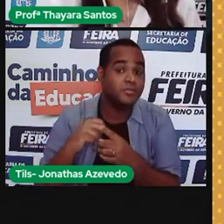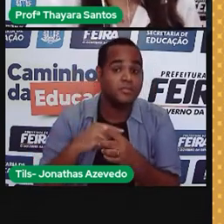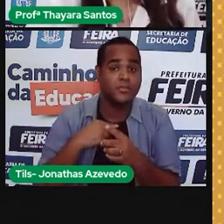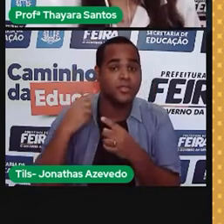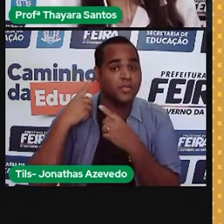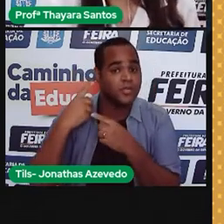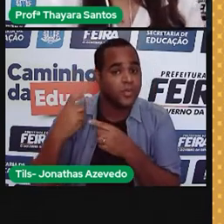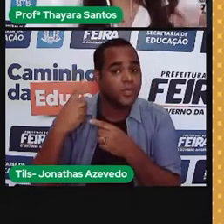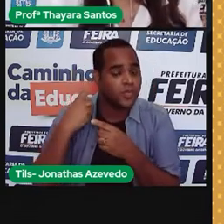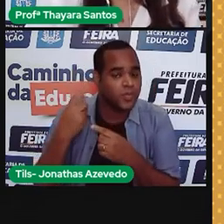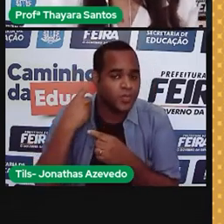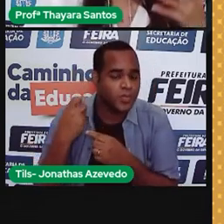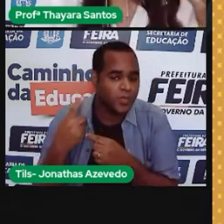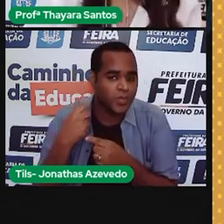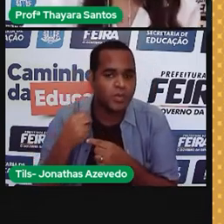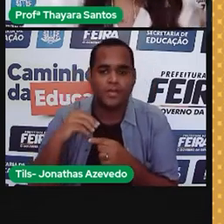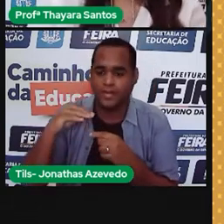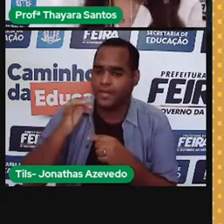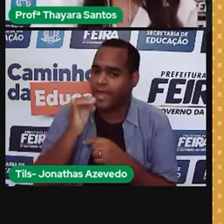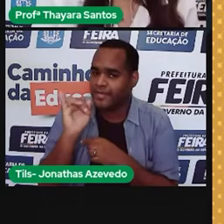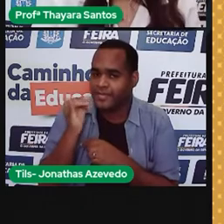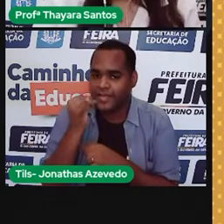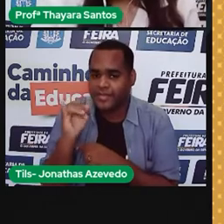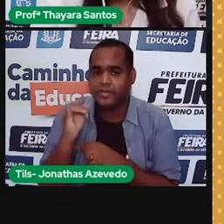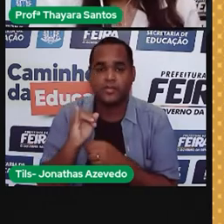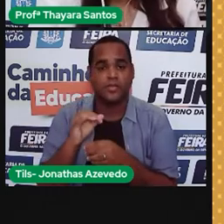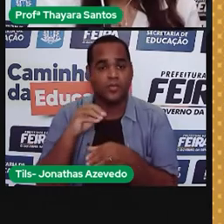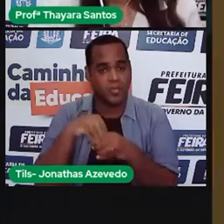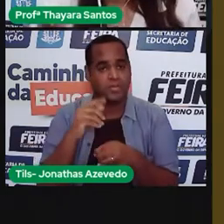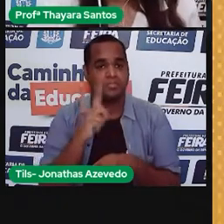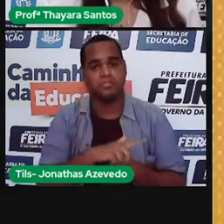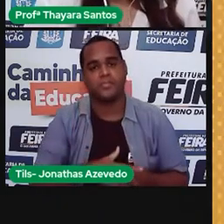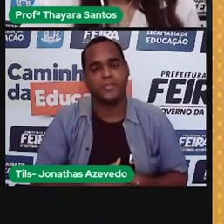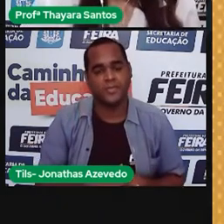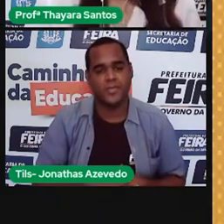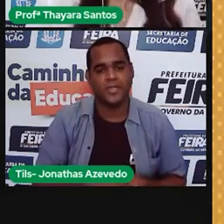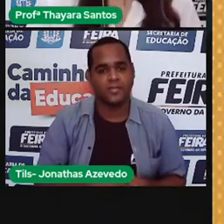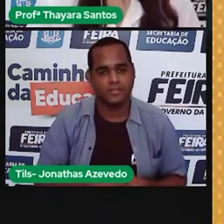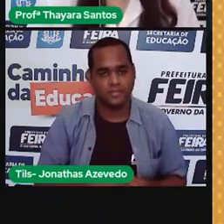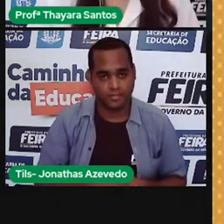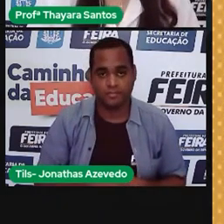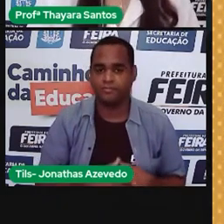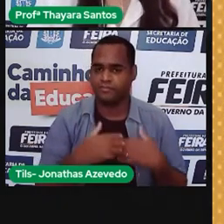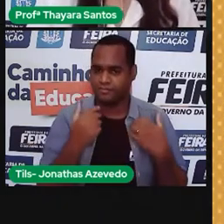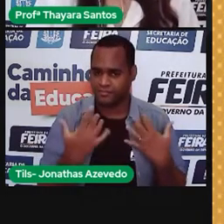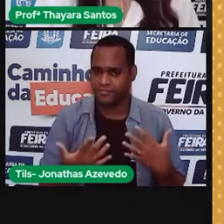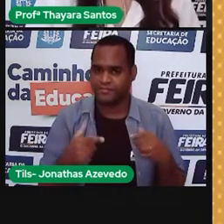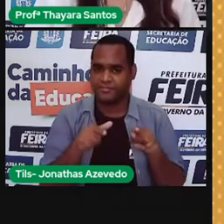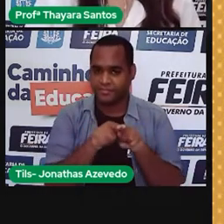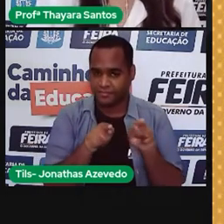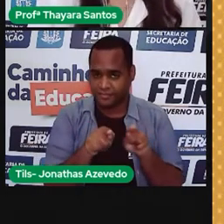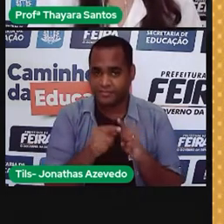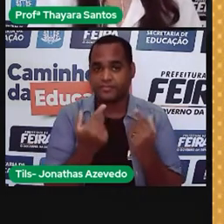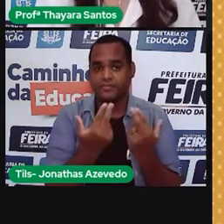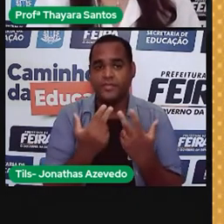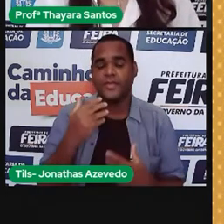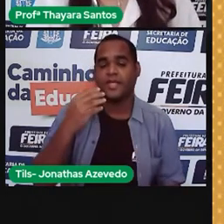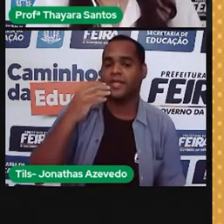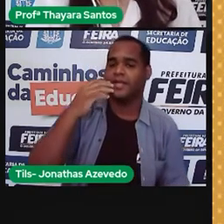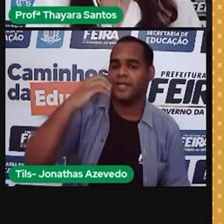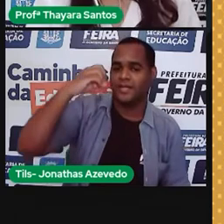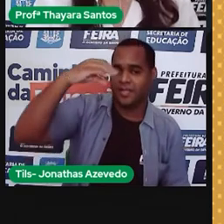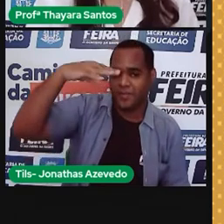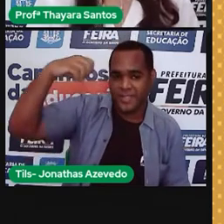ondas. Ele é uma energia que se propaga em forma de ondas. Na mesma forma, a energia